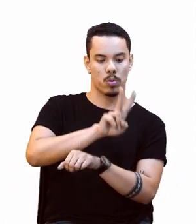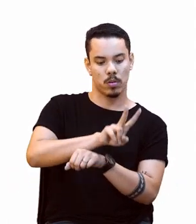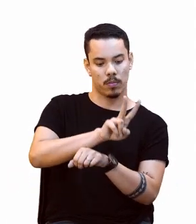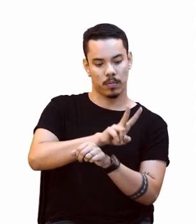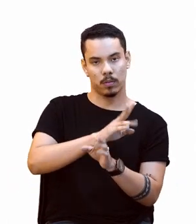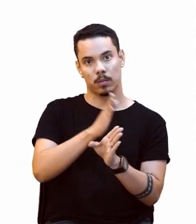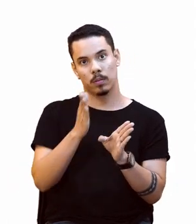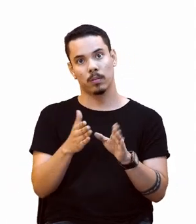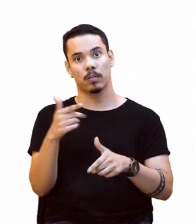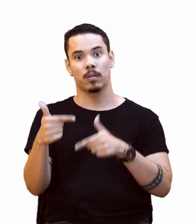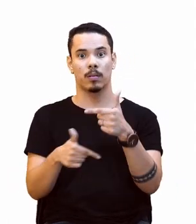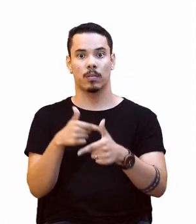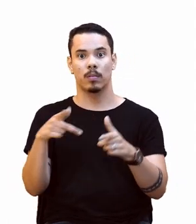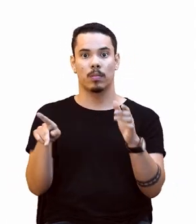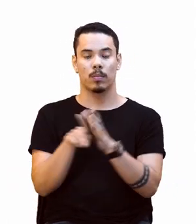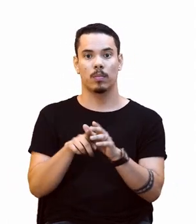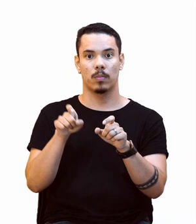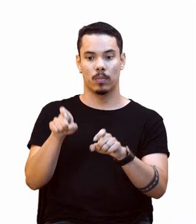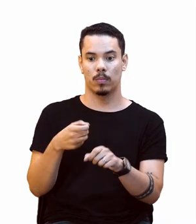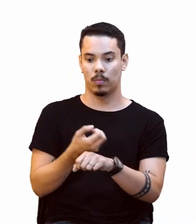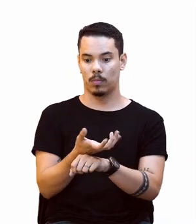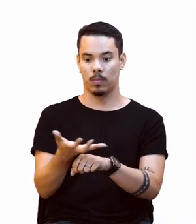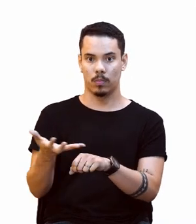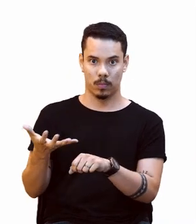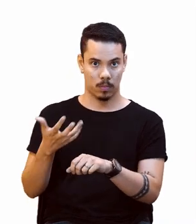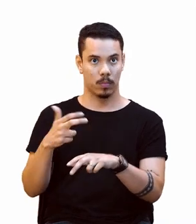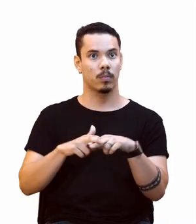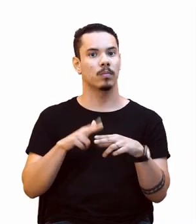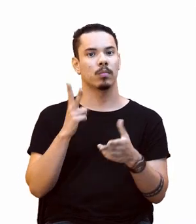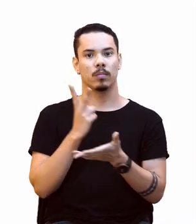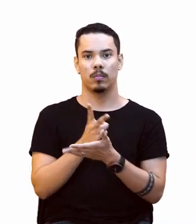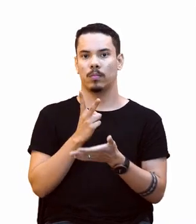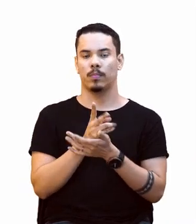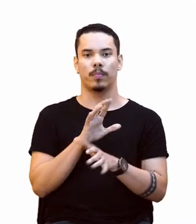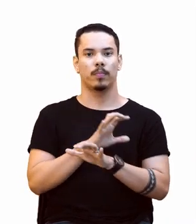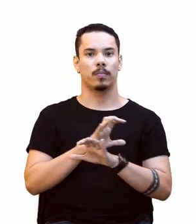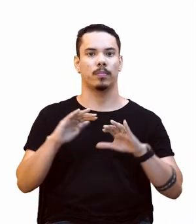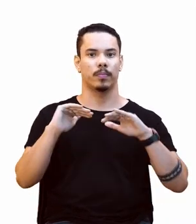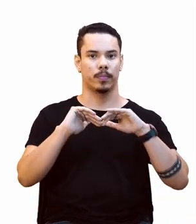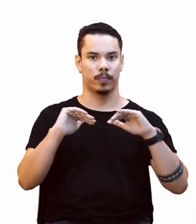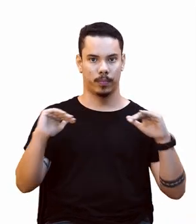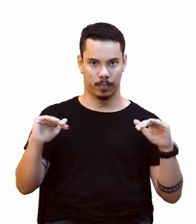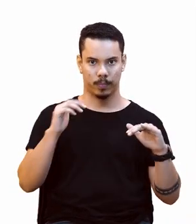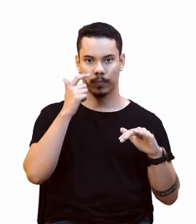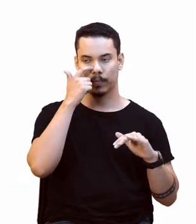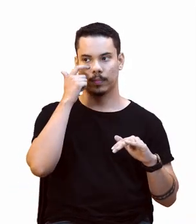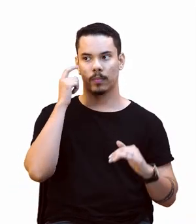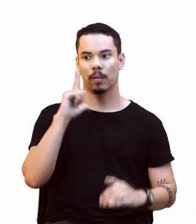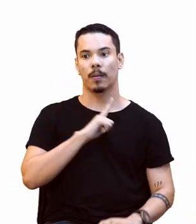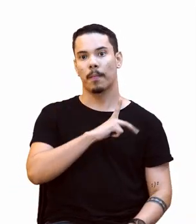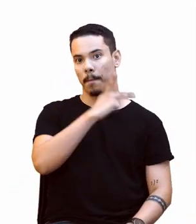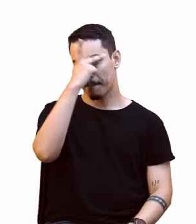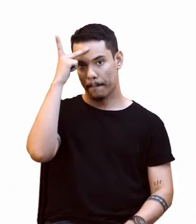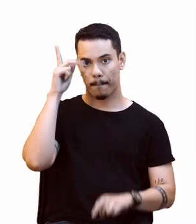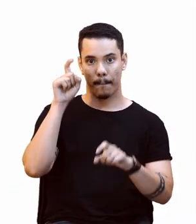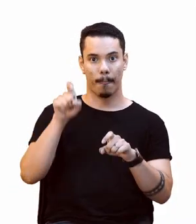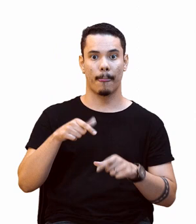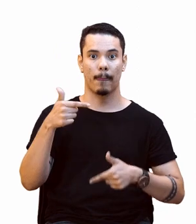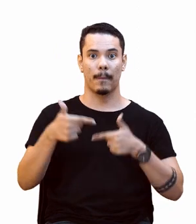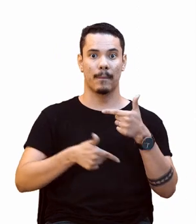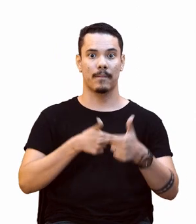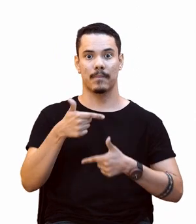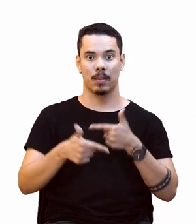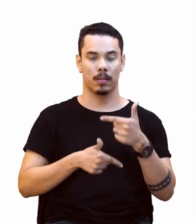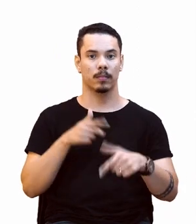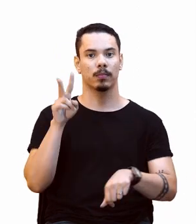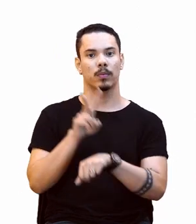trabalho agropecuário. Então, esse corredor, ele separa, né? Por exemplo, tem um homem do campo lá trabalhando, né? Aqui é a unidade